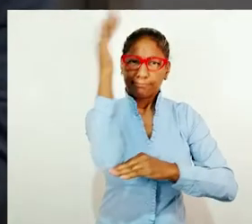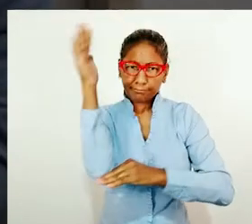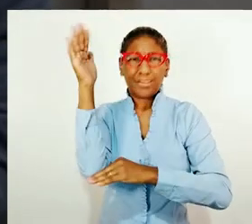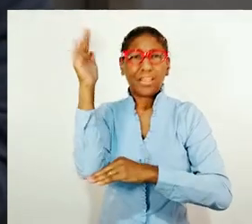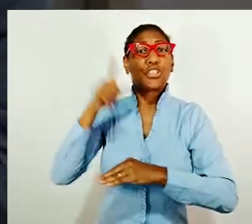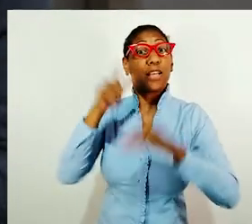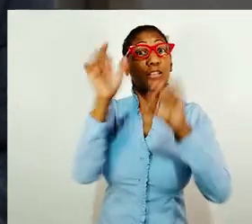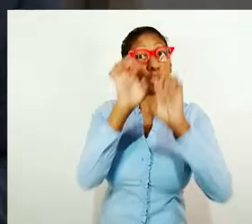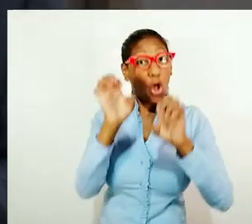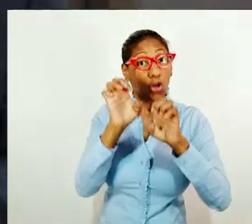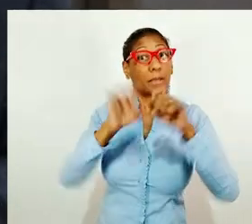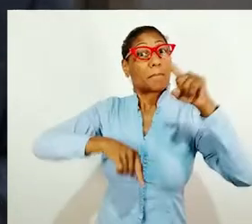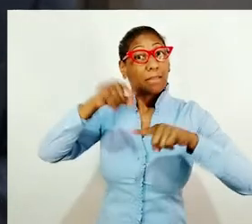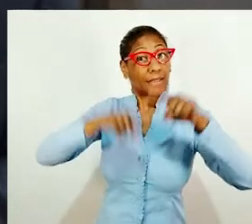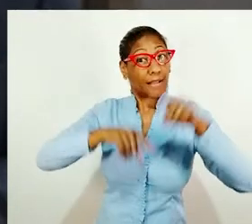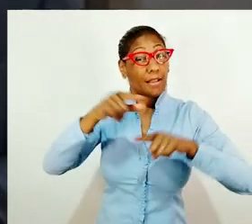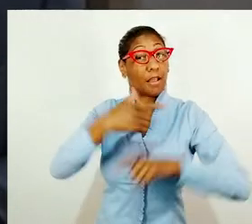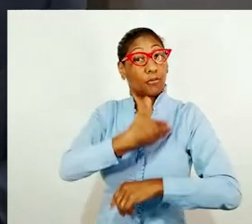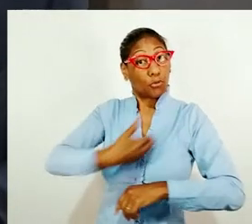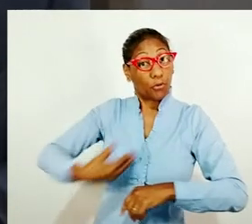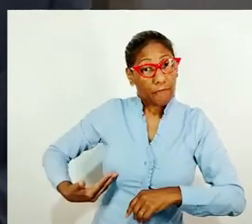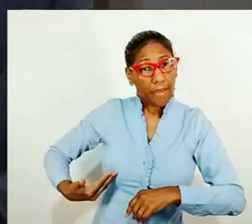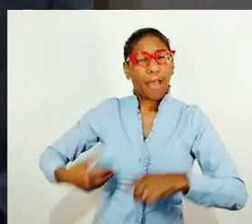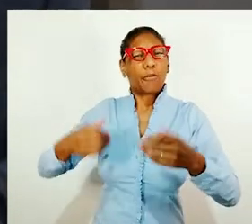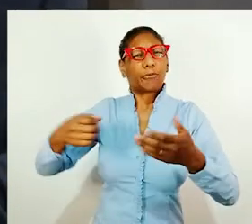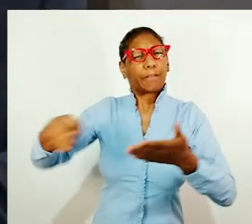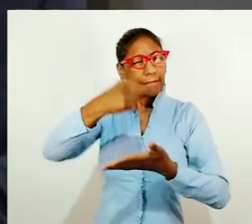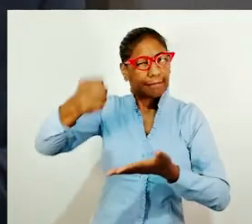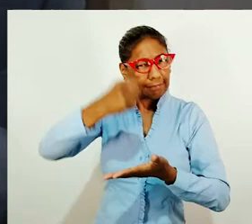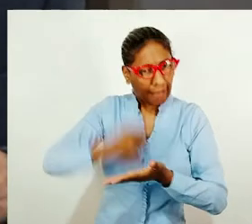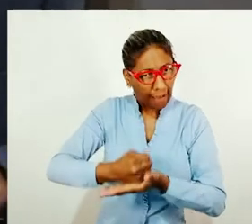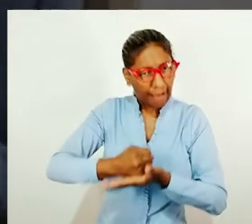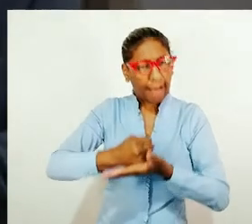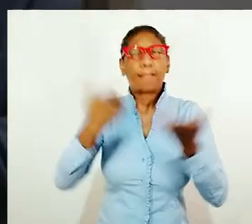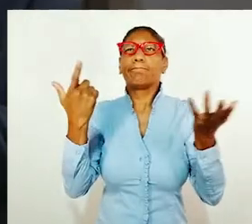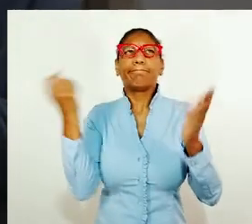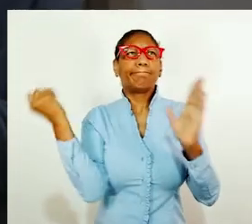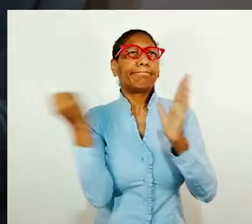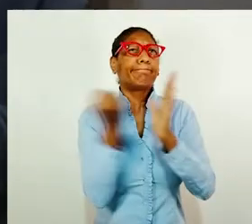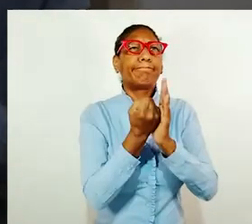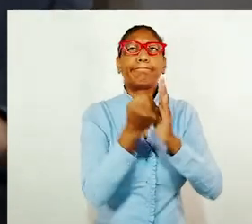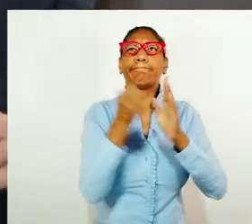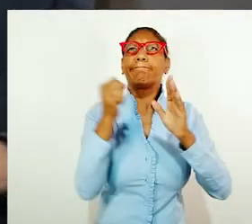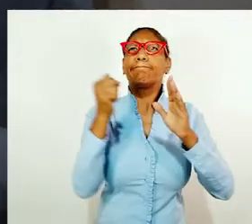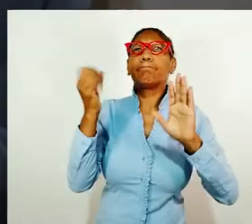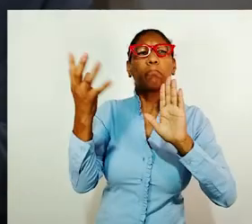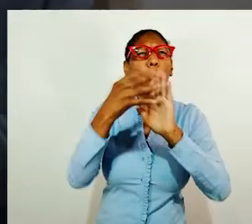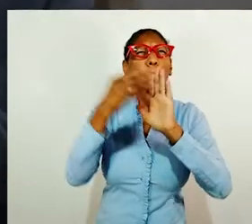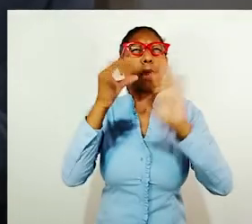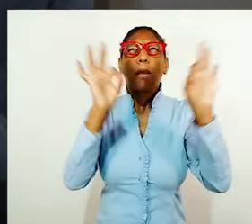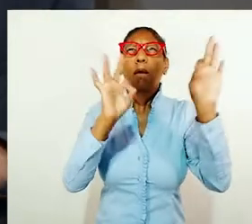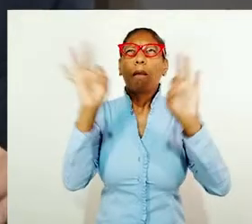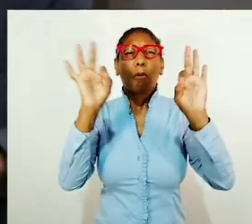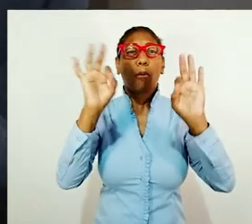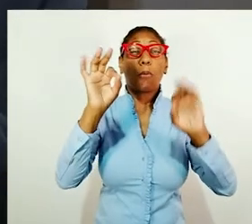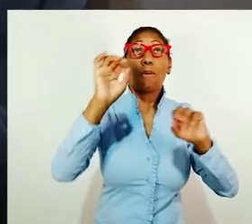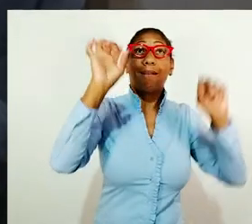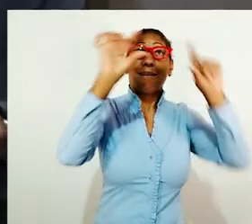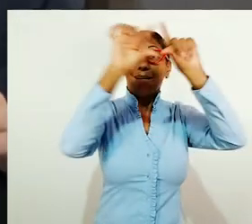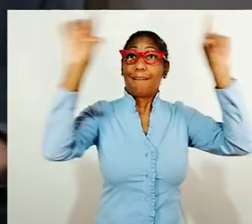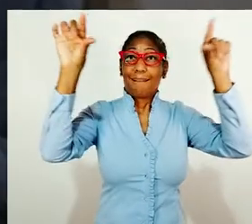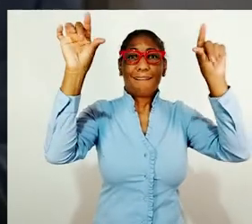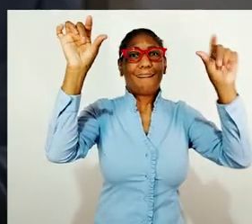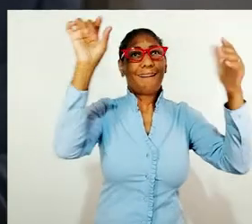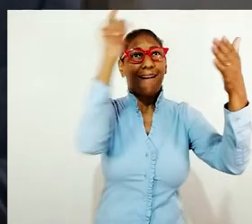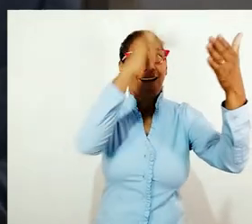com a marcenaria do estado, toda a parte de design, de logotipia, de modelos, de